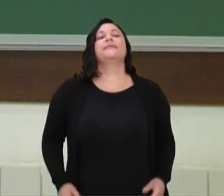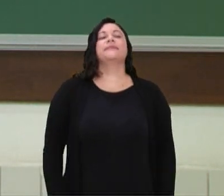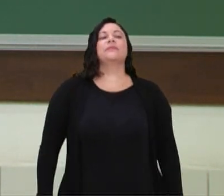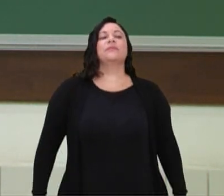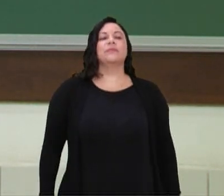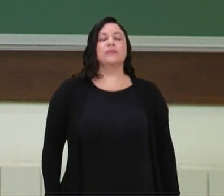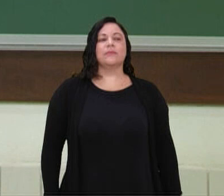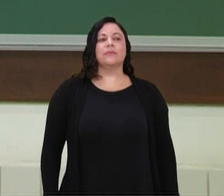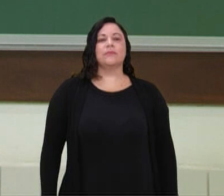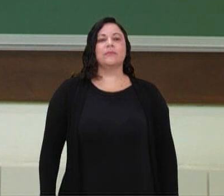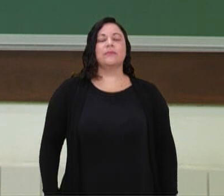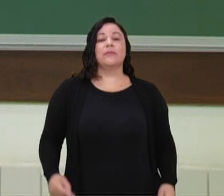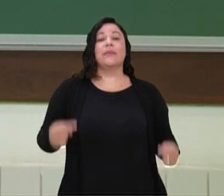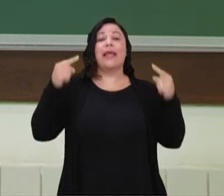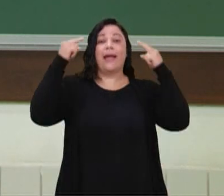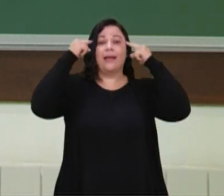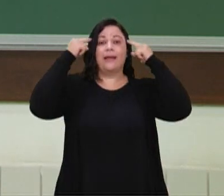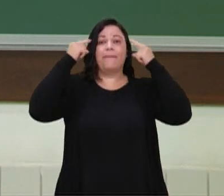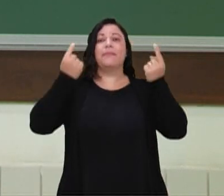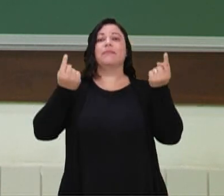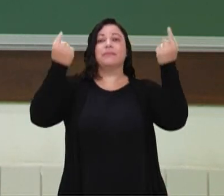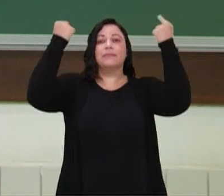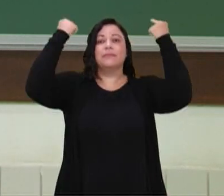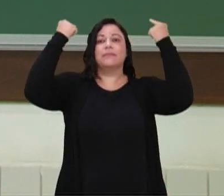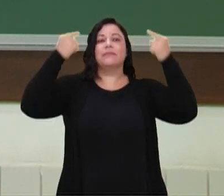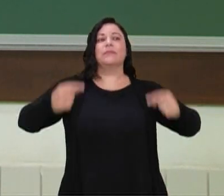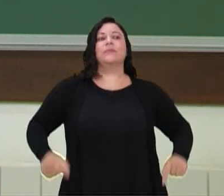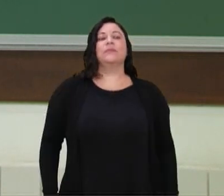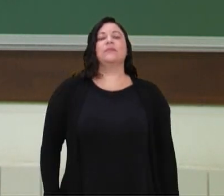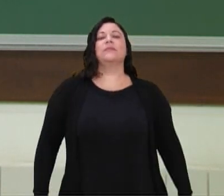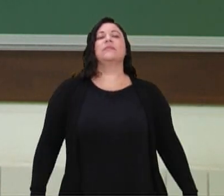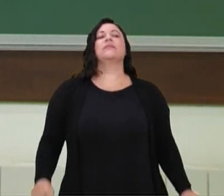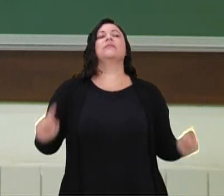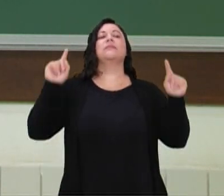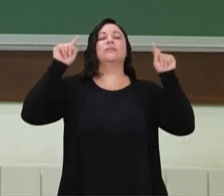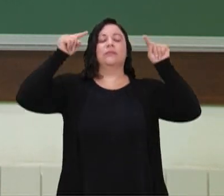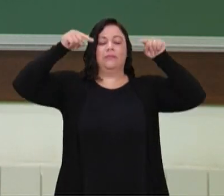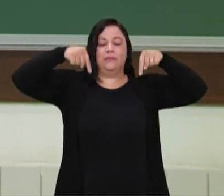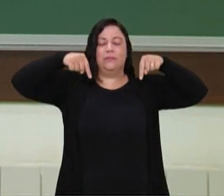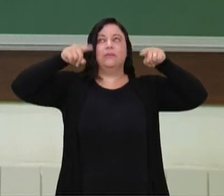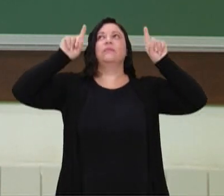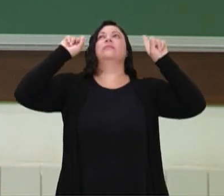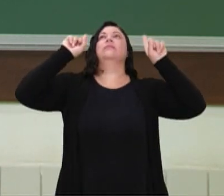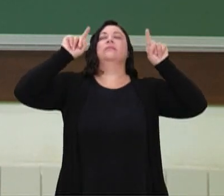volta, sua cabeça lá atrás e vem lá na frente,